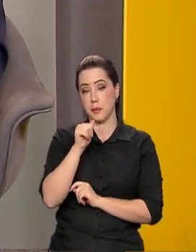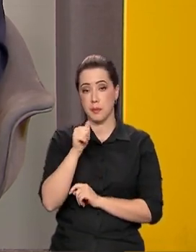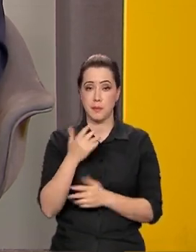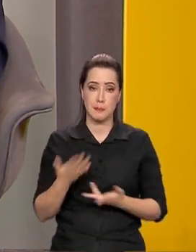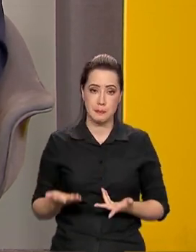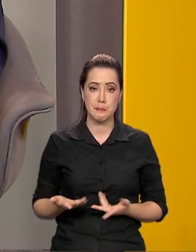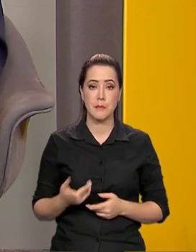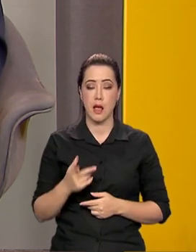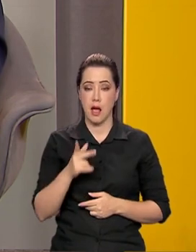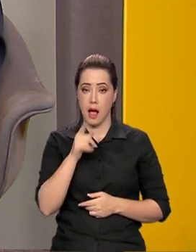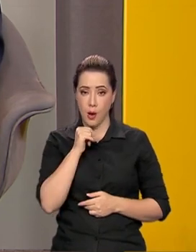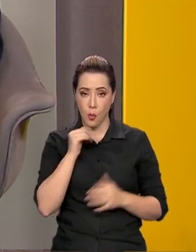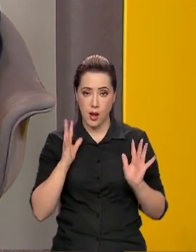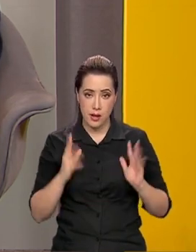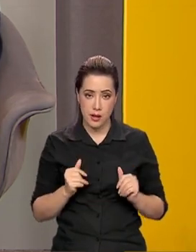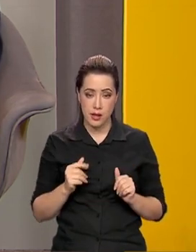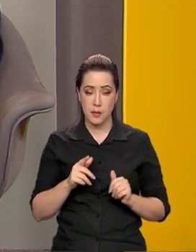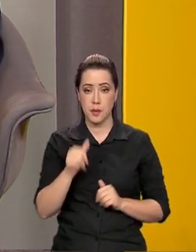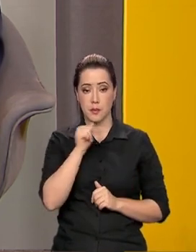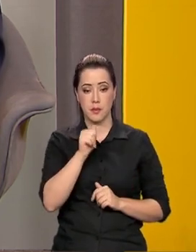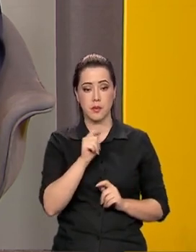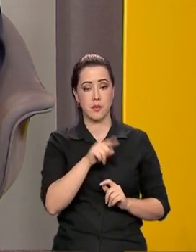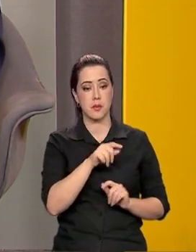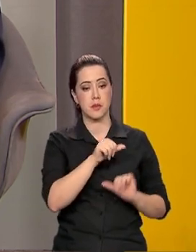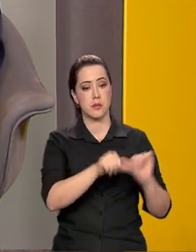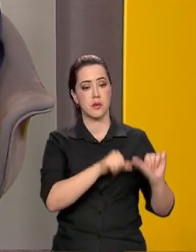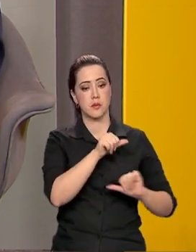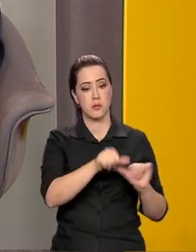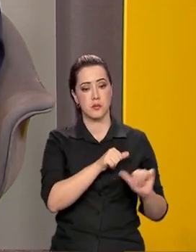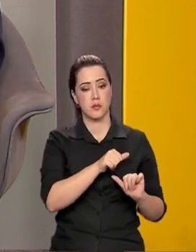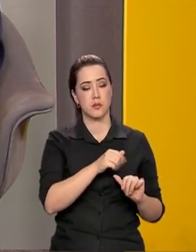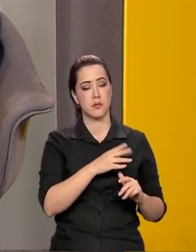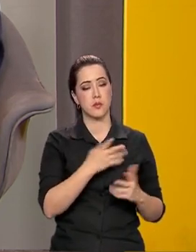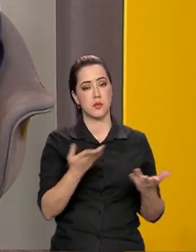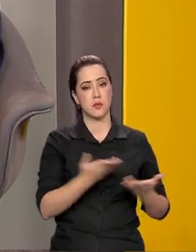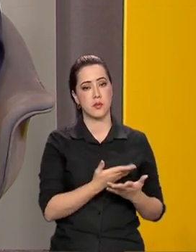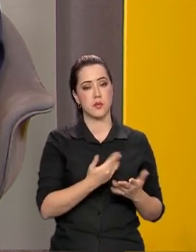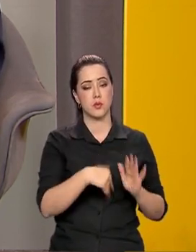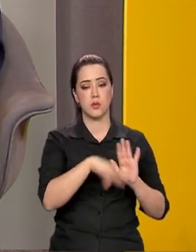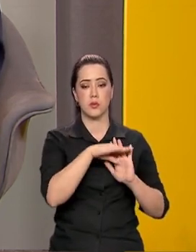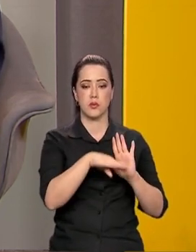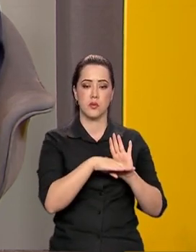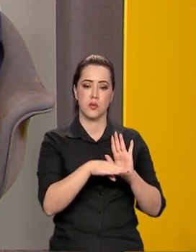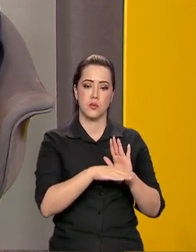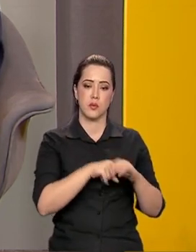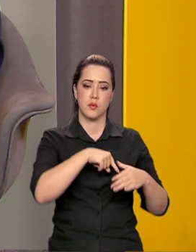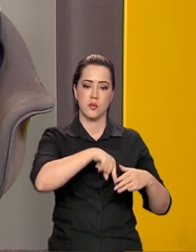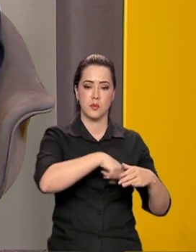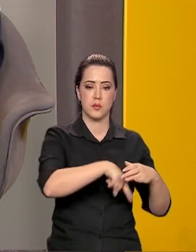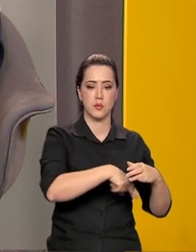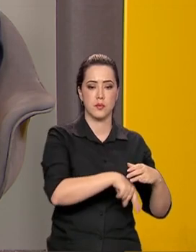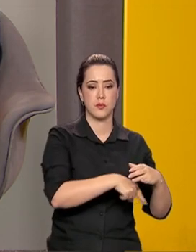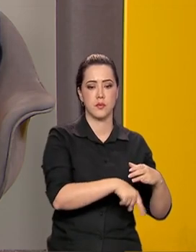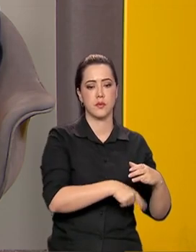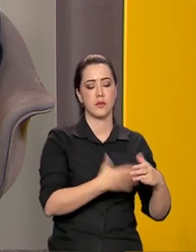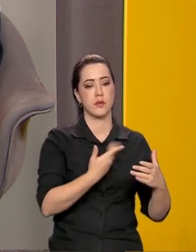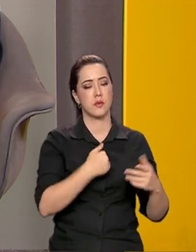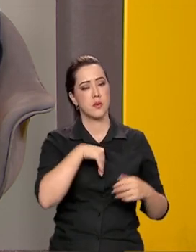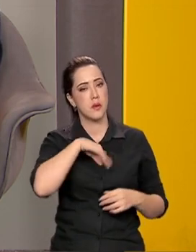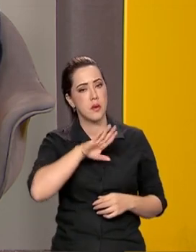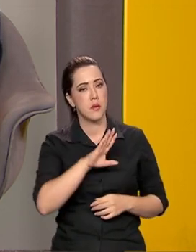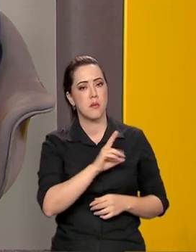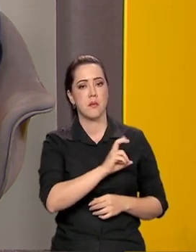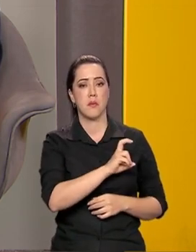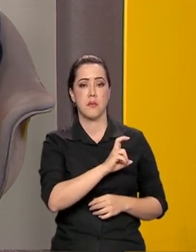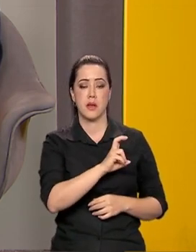Isso mesmo. Essa realidade pode mudar com a retomada do programa Cisternas. Os investimentos somam a mais de